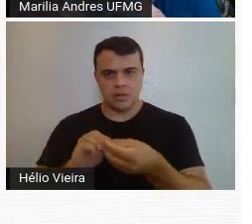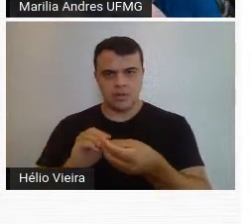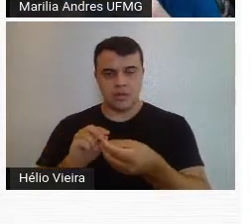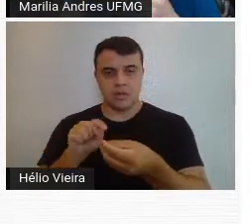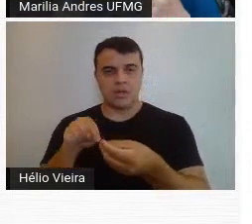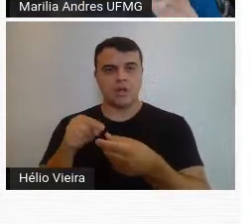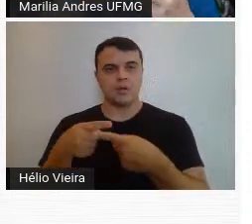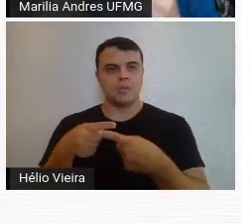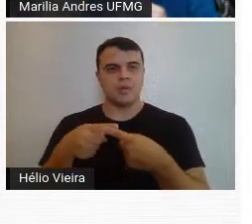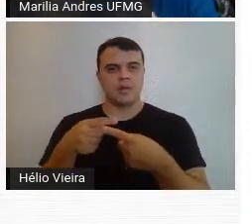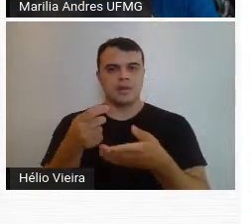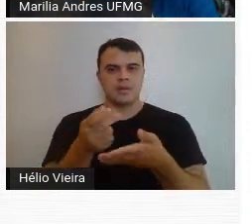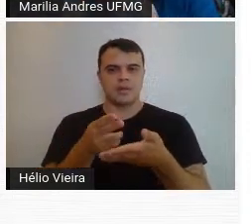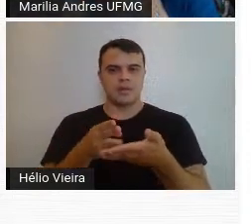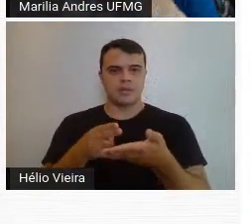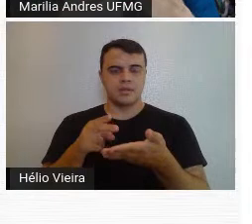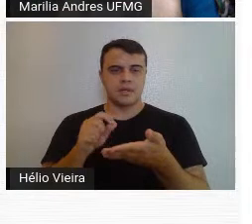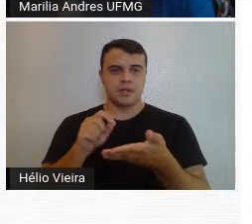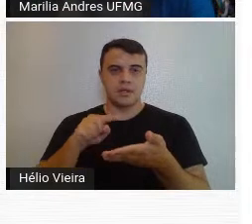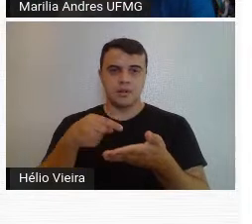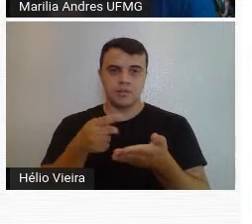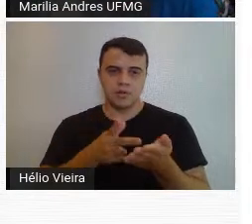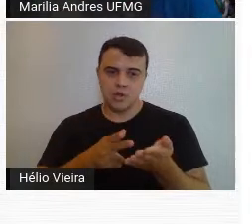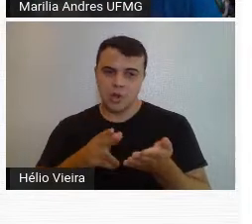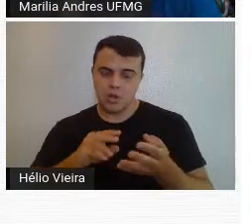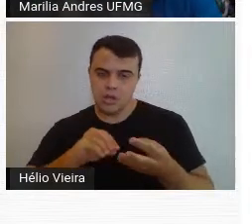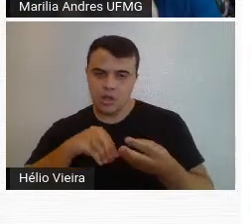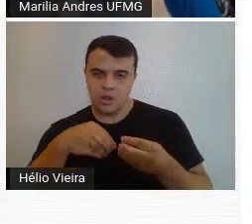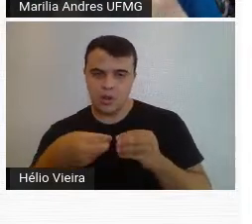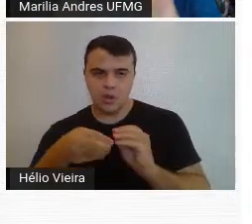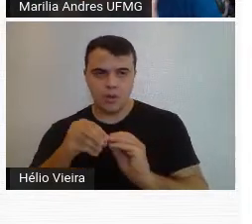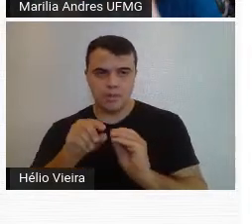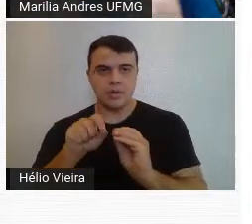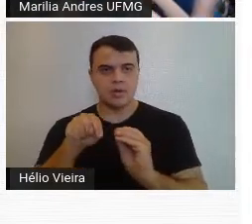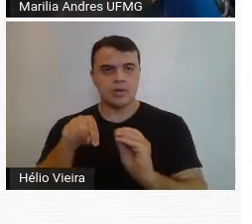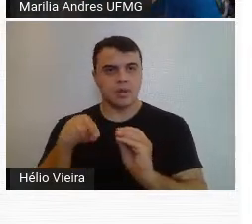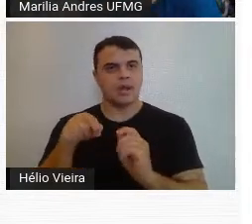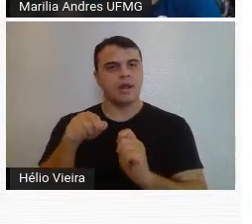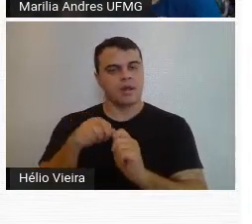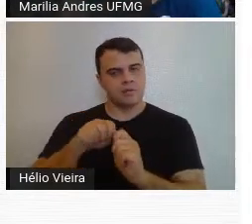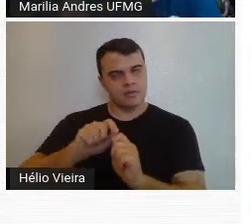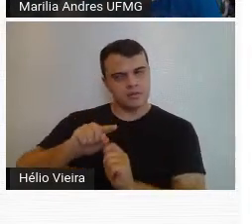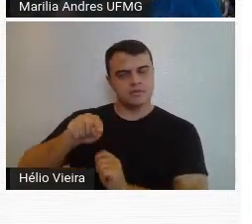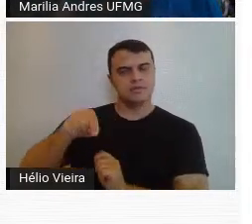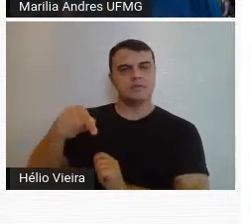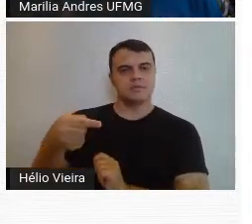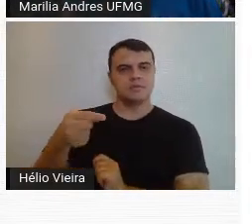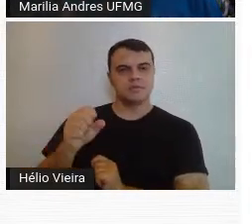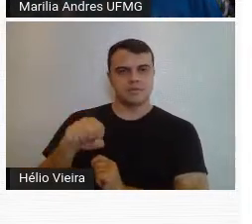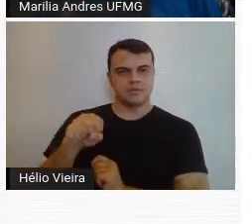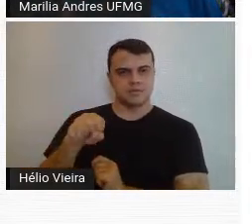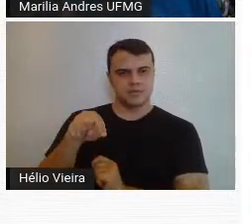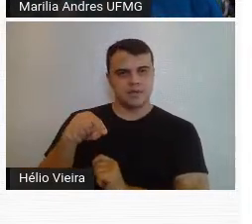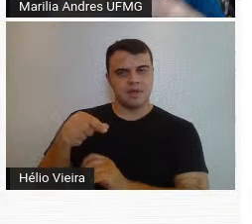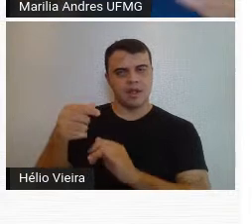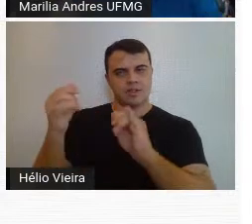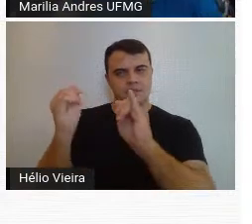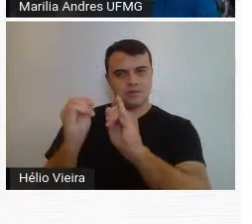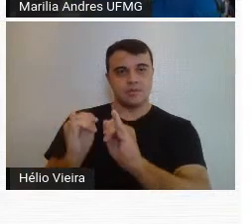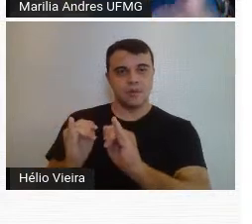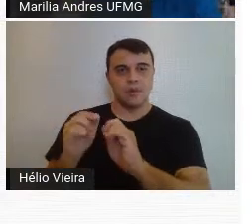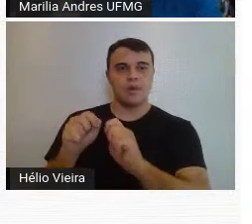partir do desenho, depois do corte, da dobra, da maquete, que ele faz a escultura